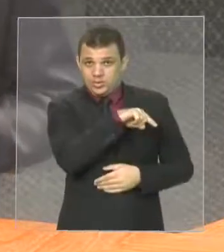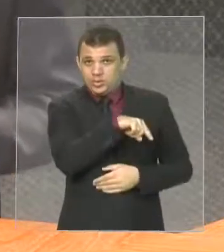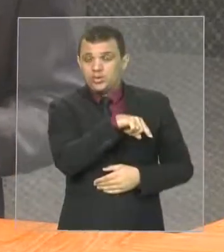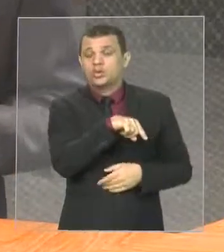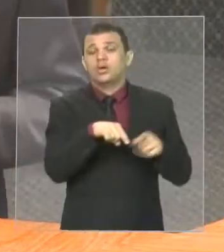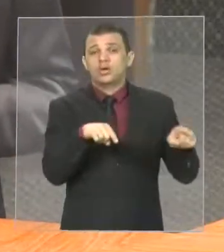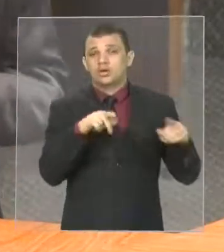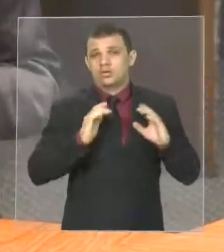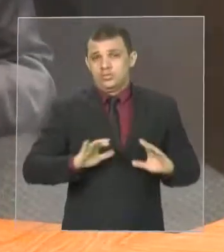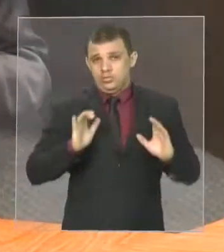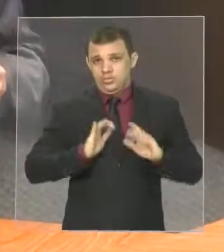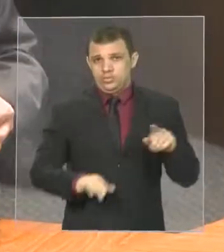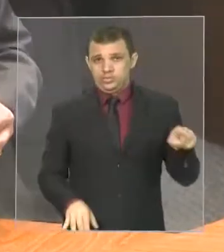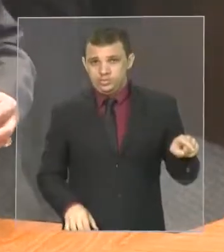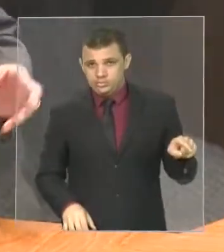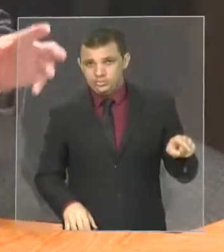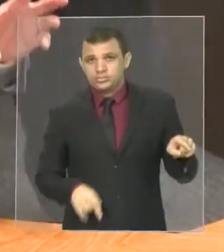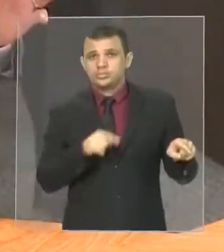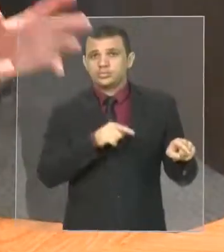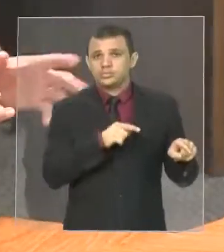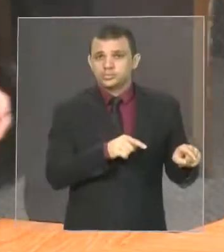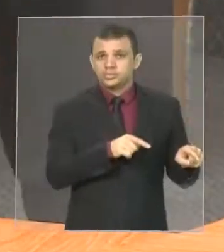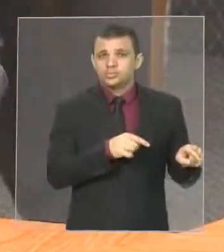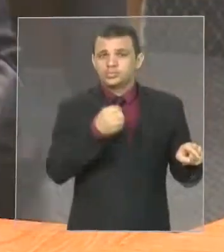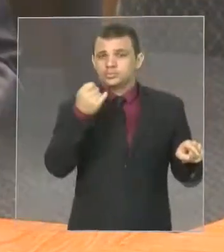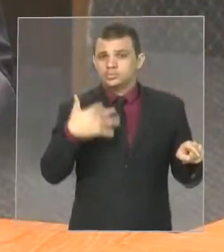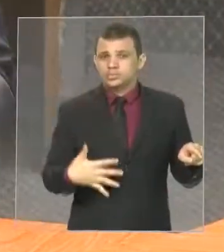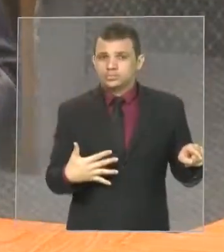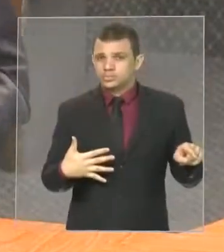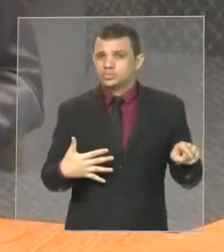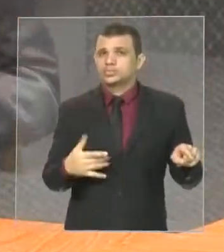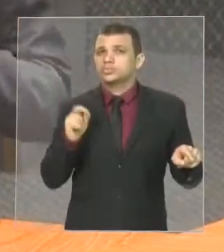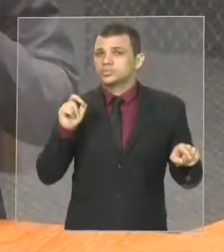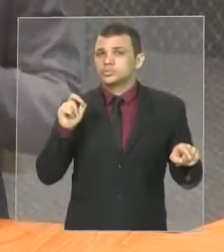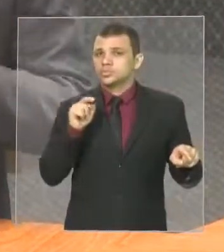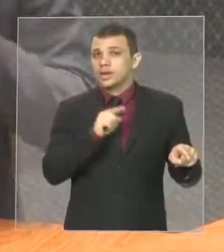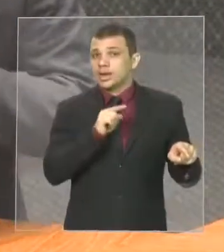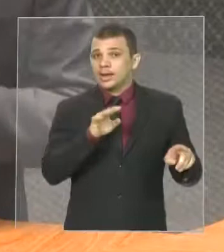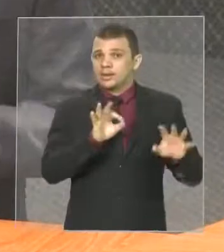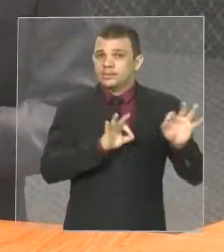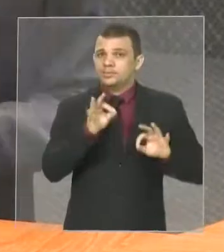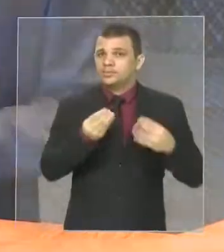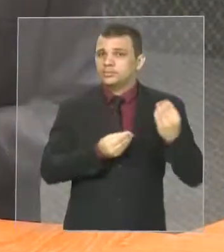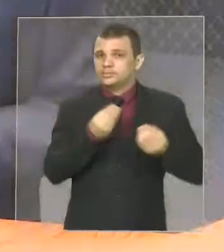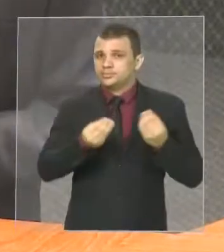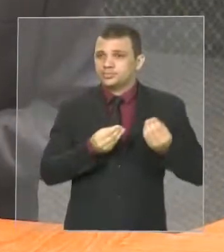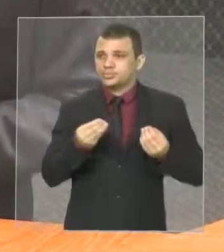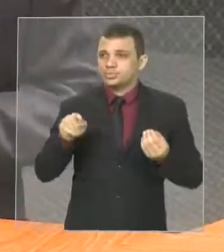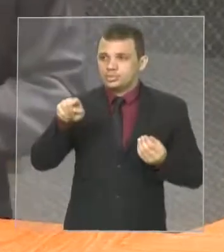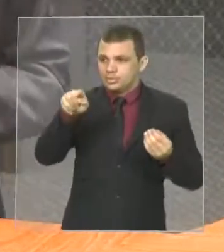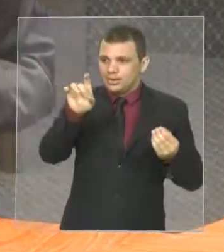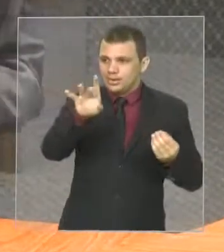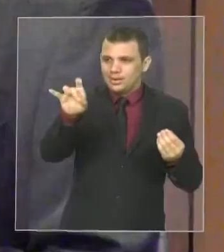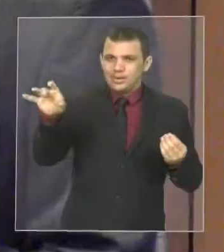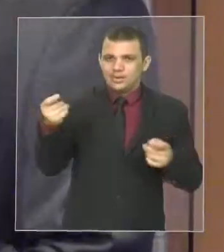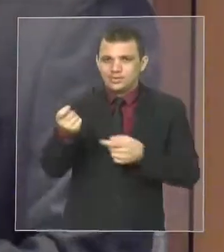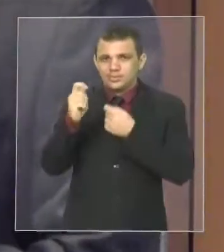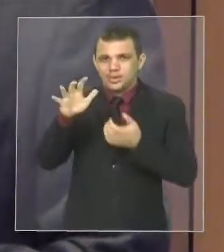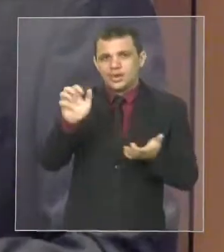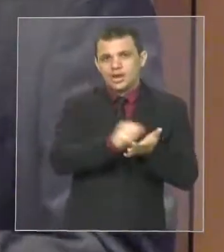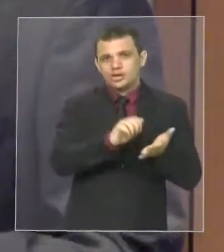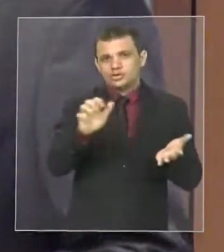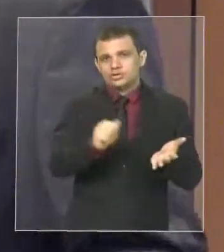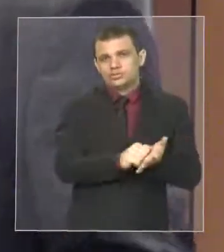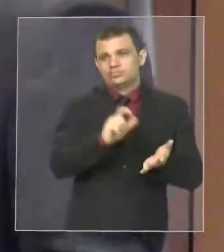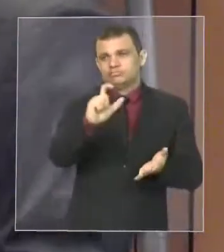dá as condicionantes, o registro, para que aquele profissional possa exercer a atividade. E, nesse sentido, o